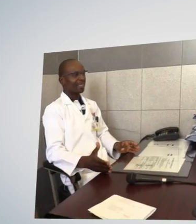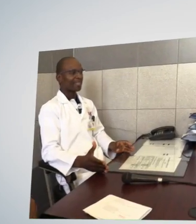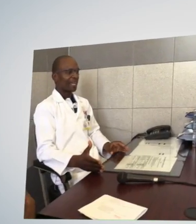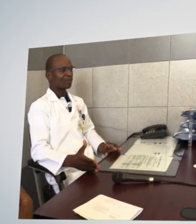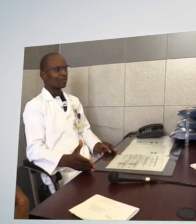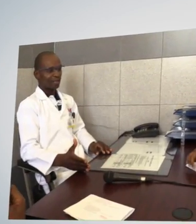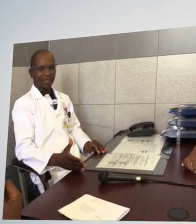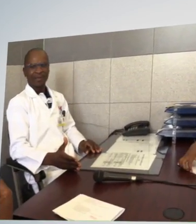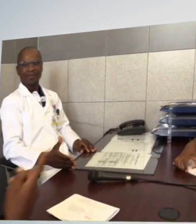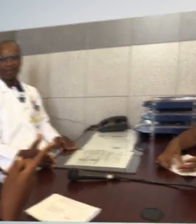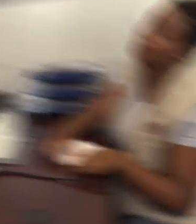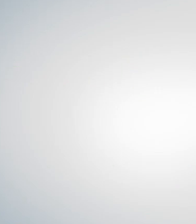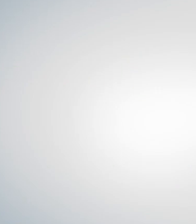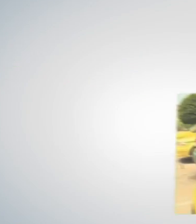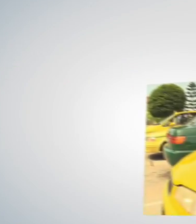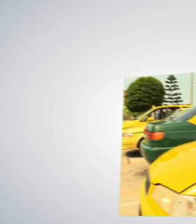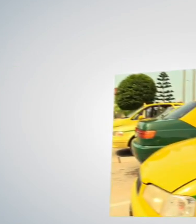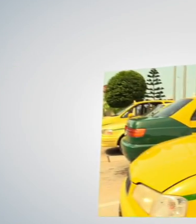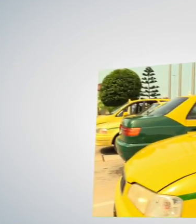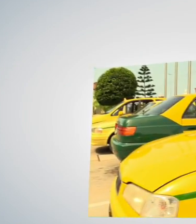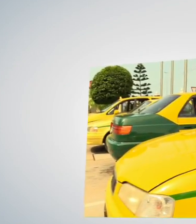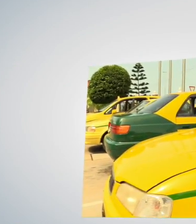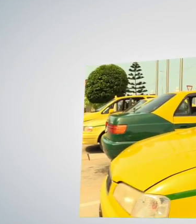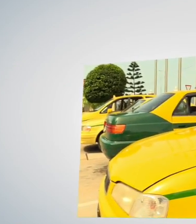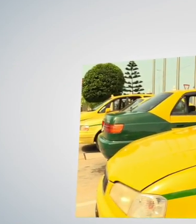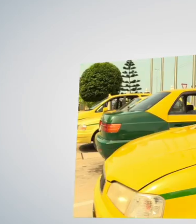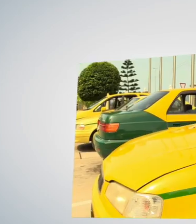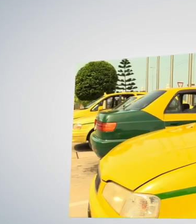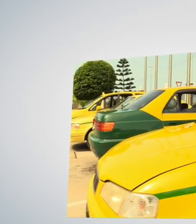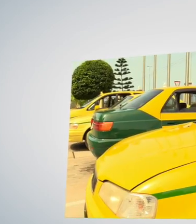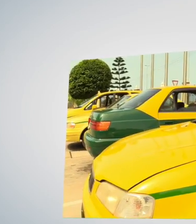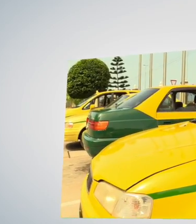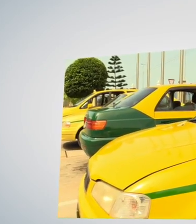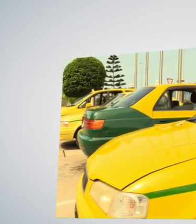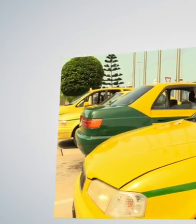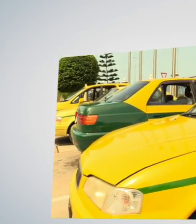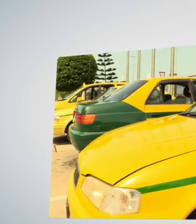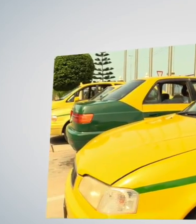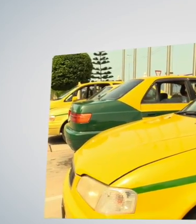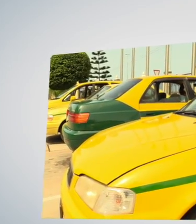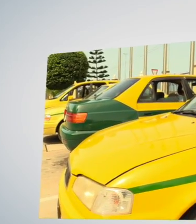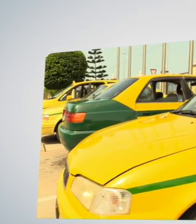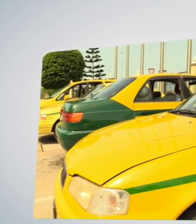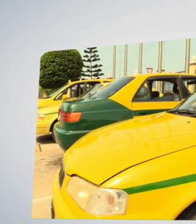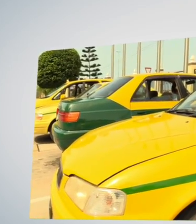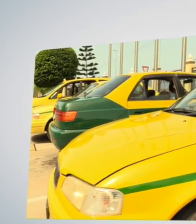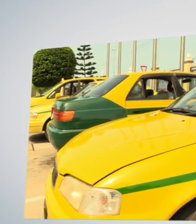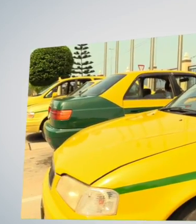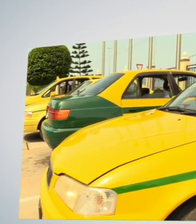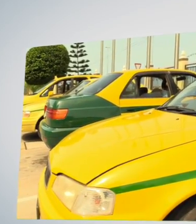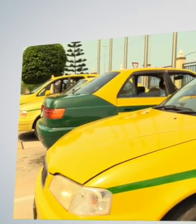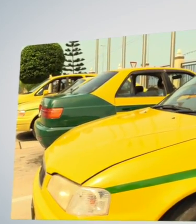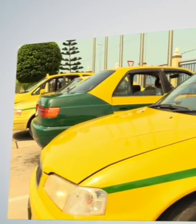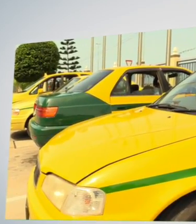diagnosticadas cancro do colo do útero. Descubra porquê. Conheça a nova forma de assalto a